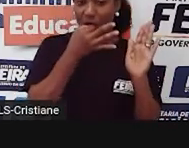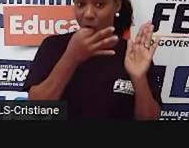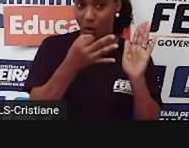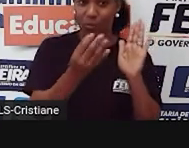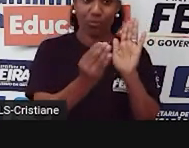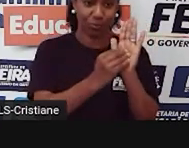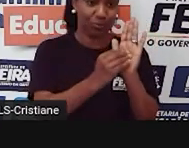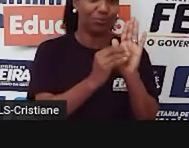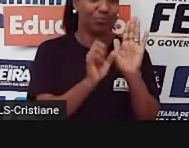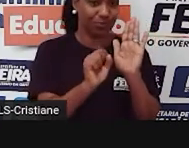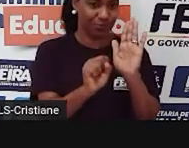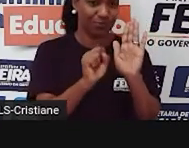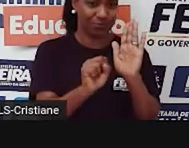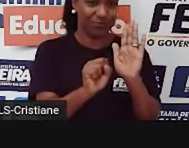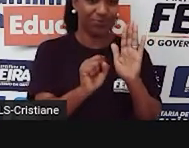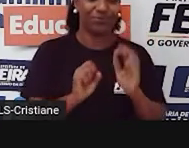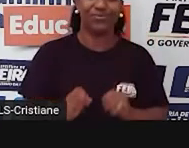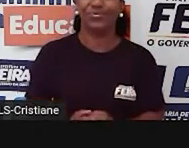vamos lá.